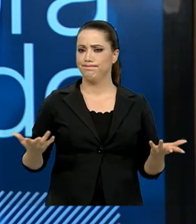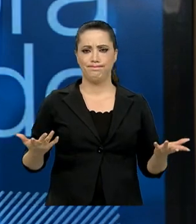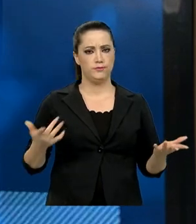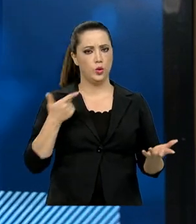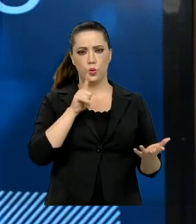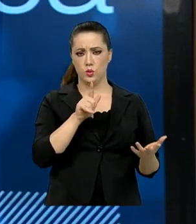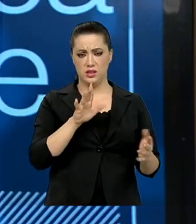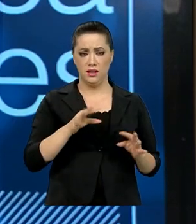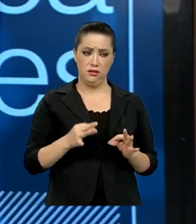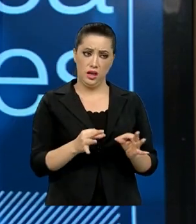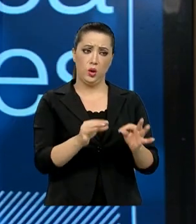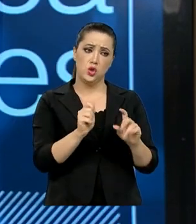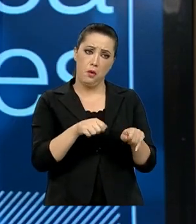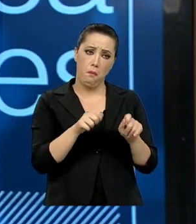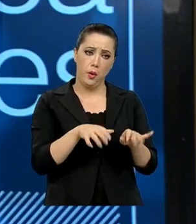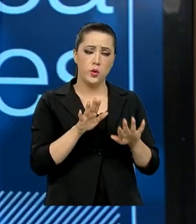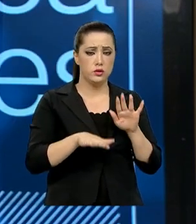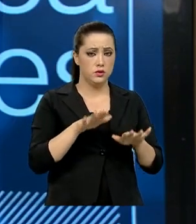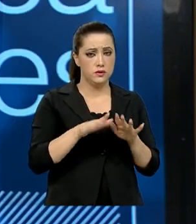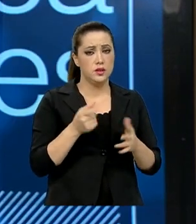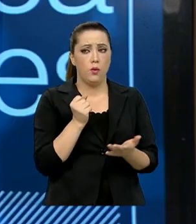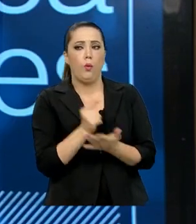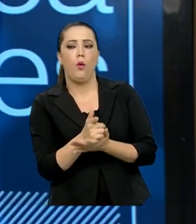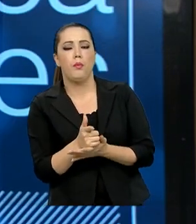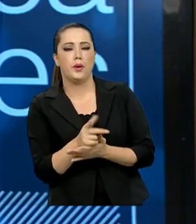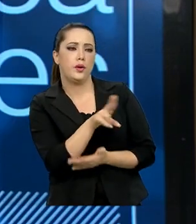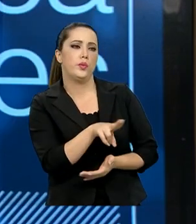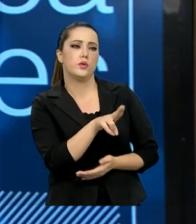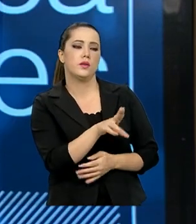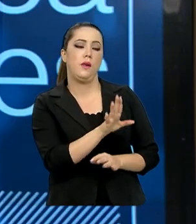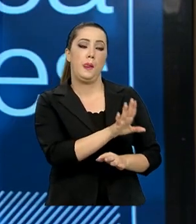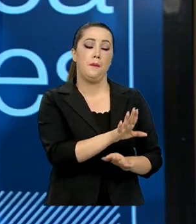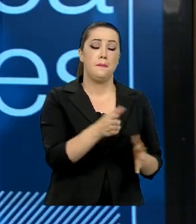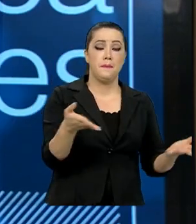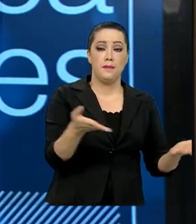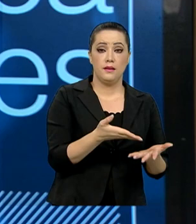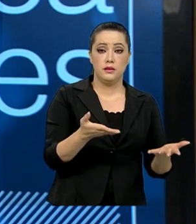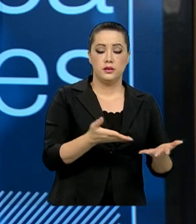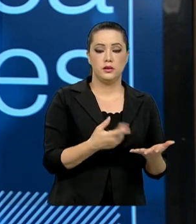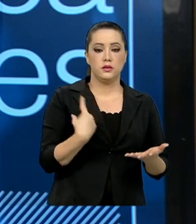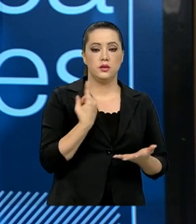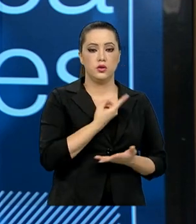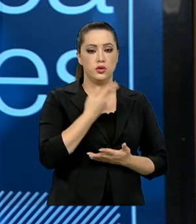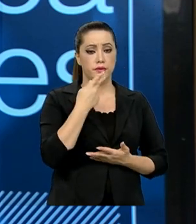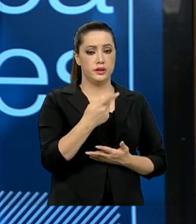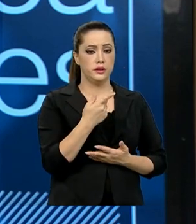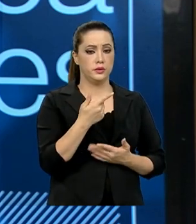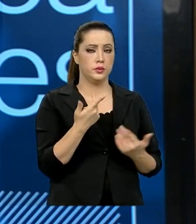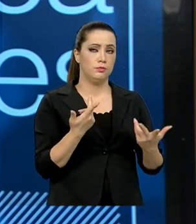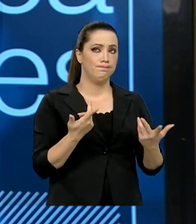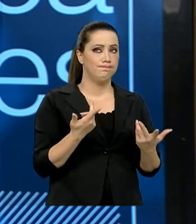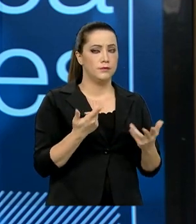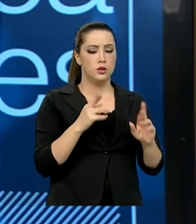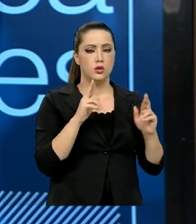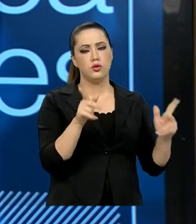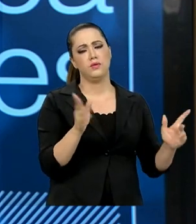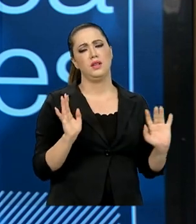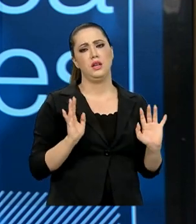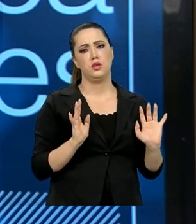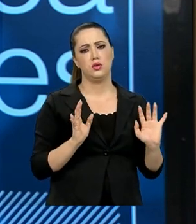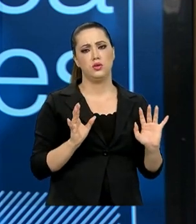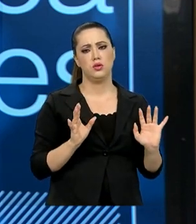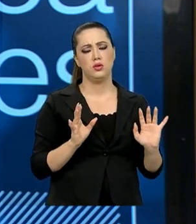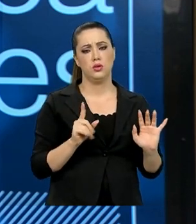se ver separadamente à medida que se compra a tecnologia e implanta, mas aquilo tem, até a vida, vamos dizer assim, não é, não